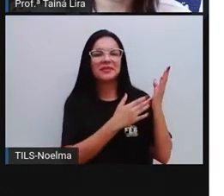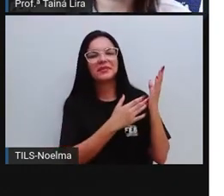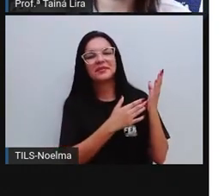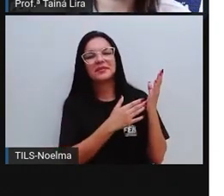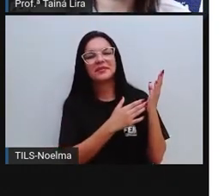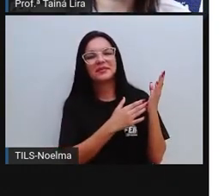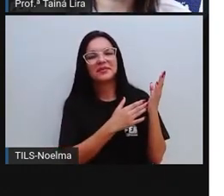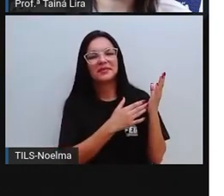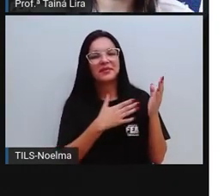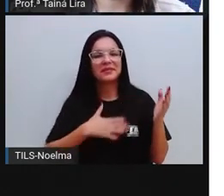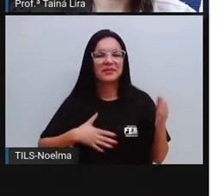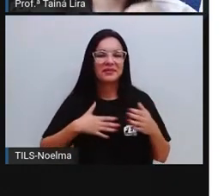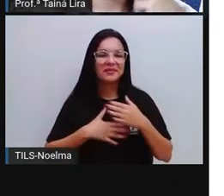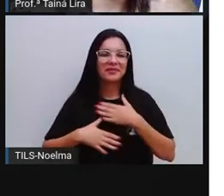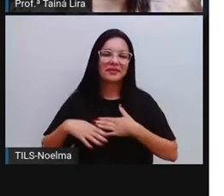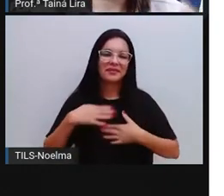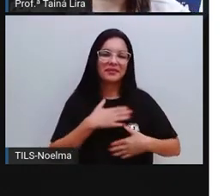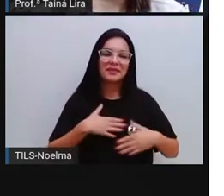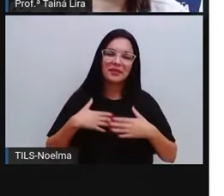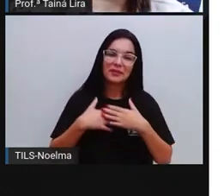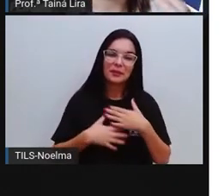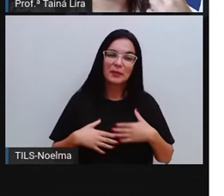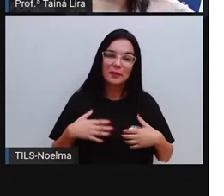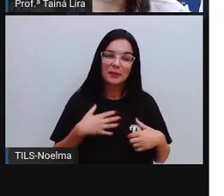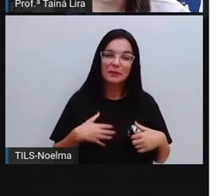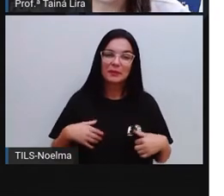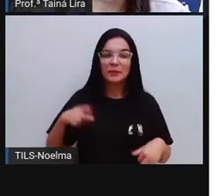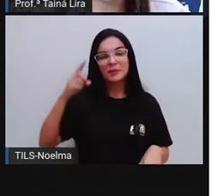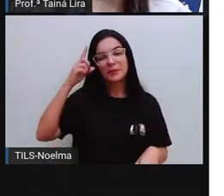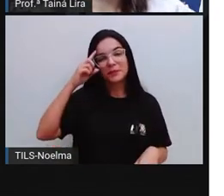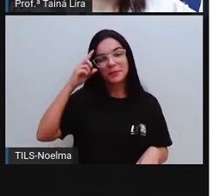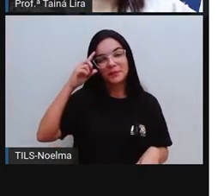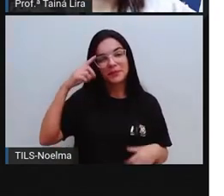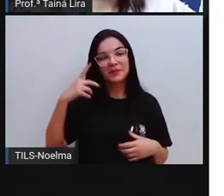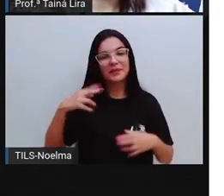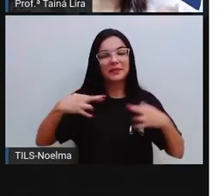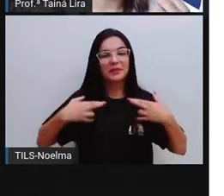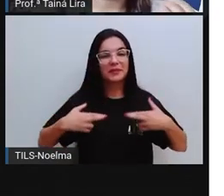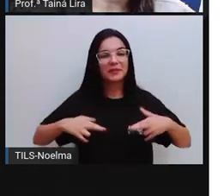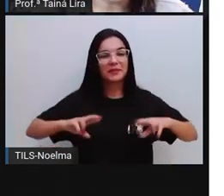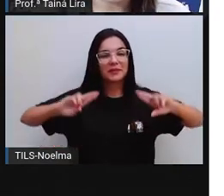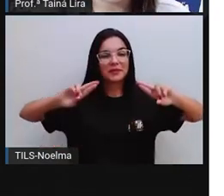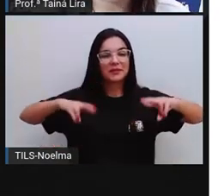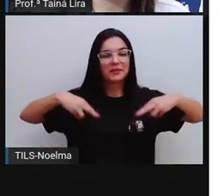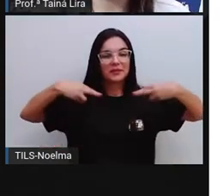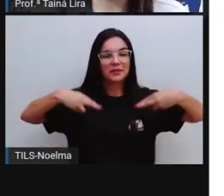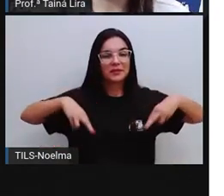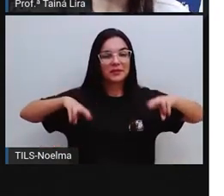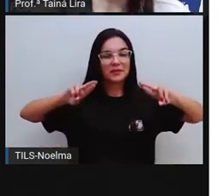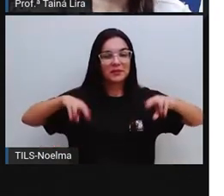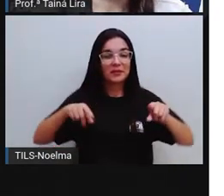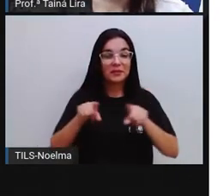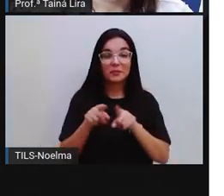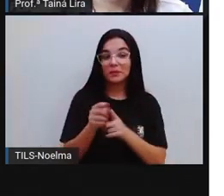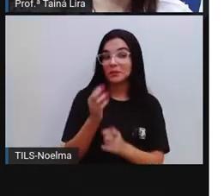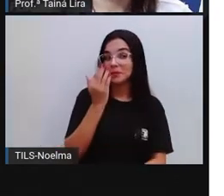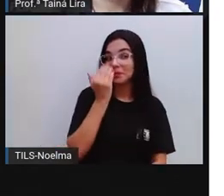ano ver a criança tomando banho que é o hábito, né, tomar banho todo dia, o uso da rede e